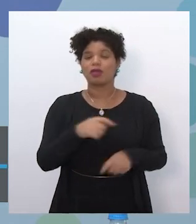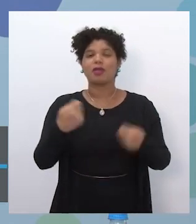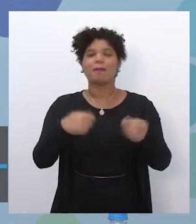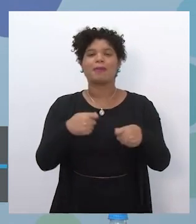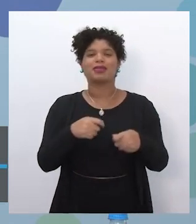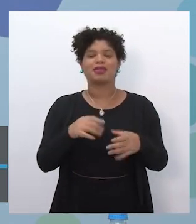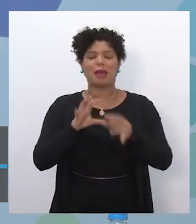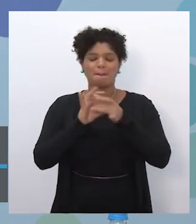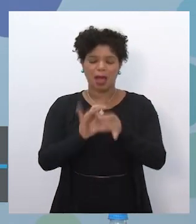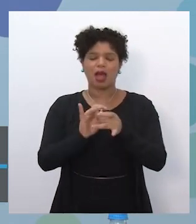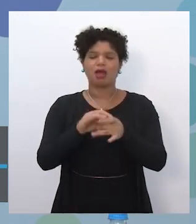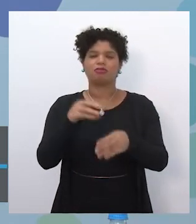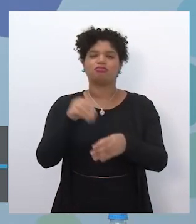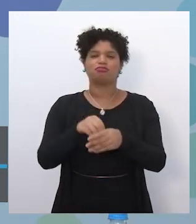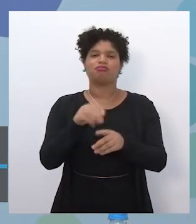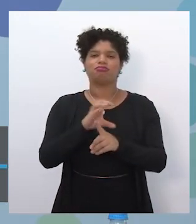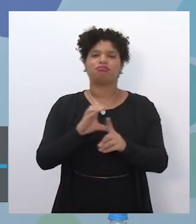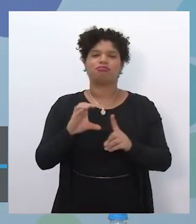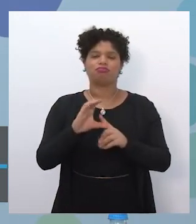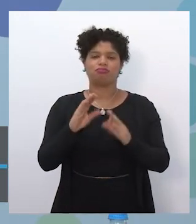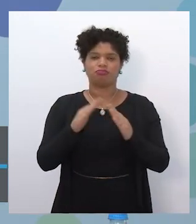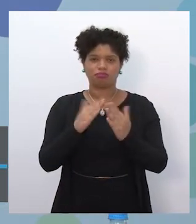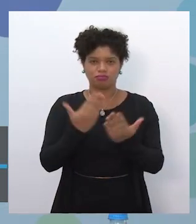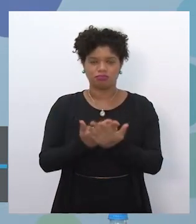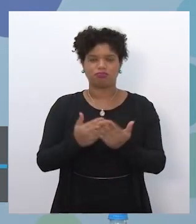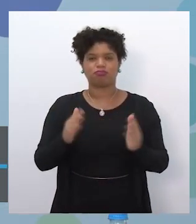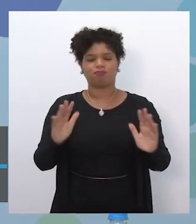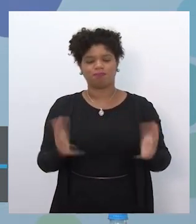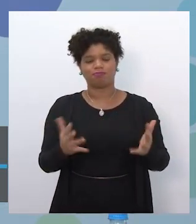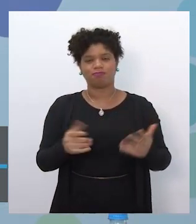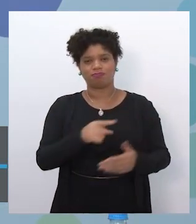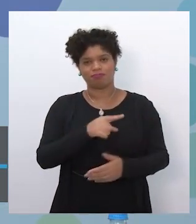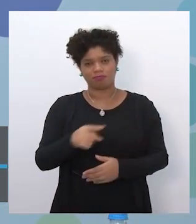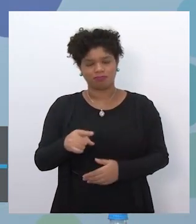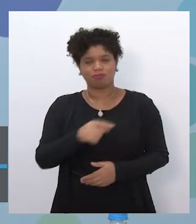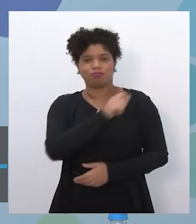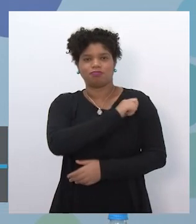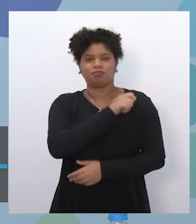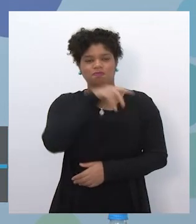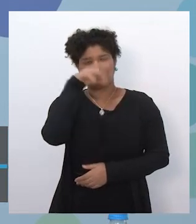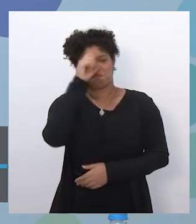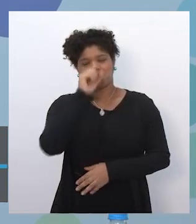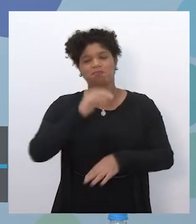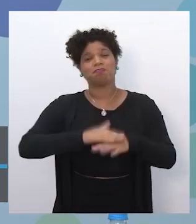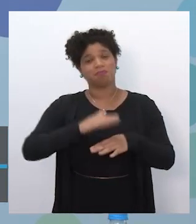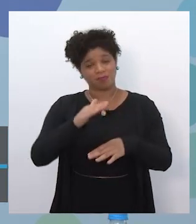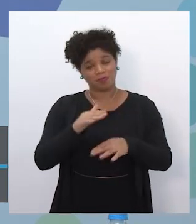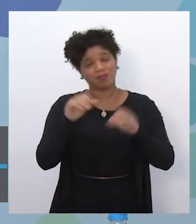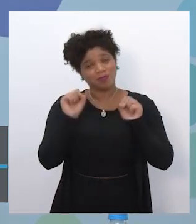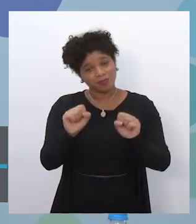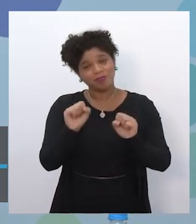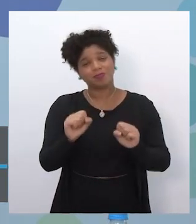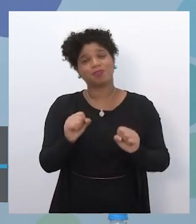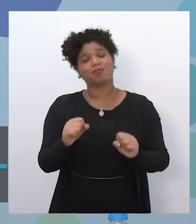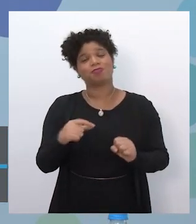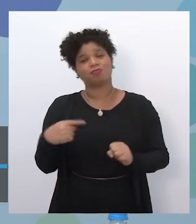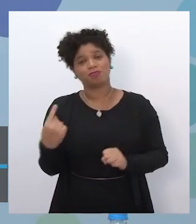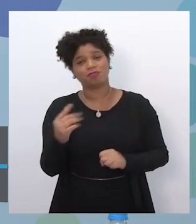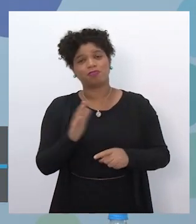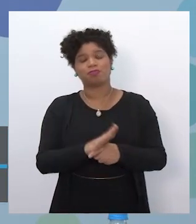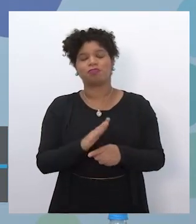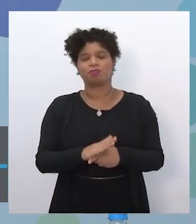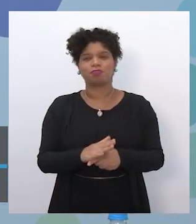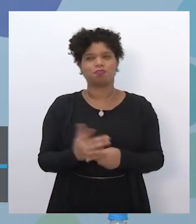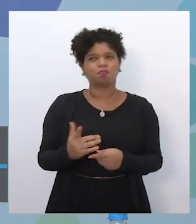essa aprendizagem seja aprofundada, para que os estudantes possam aprender cada vez mais e de jeito diferente